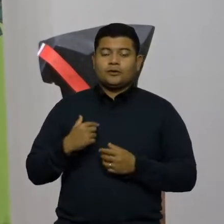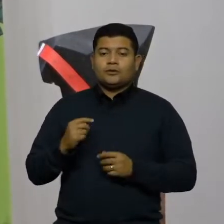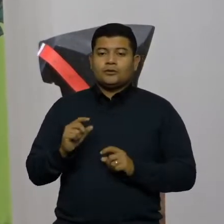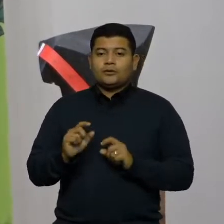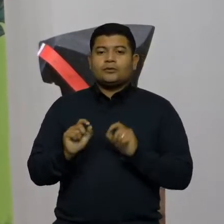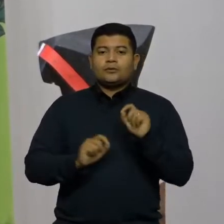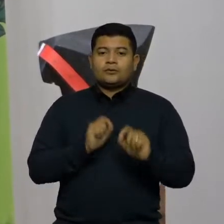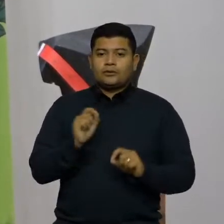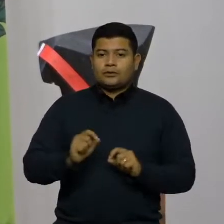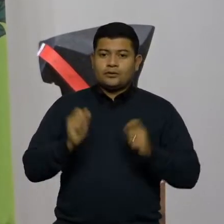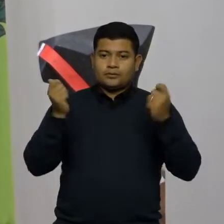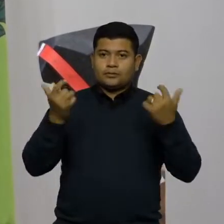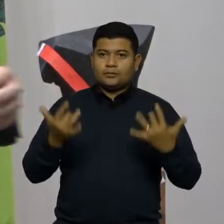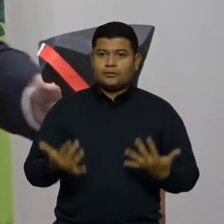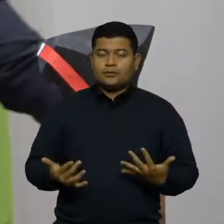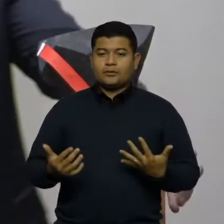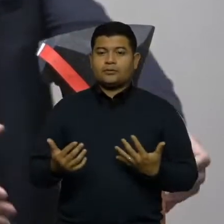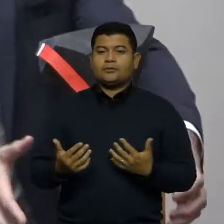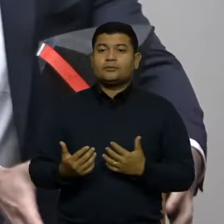inovações.